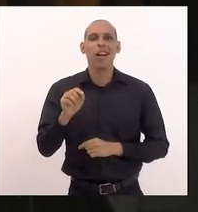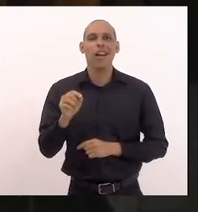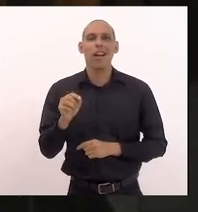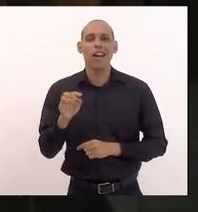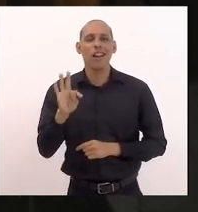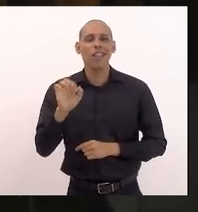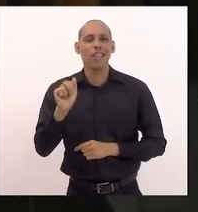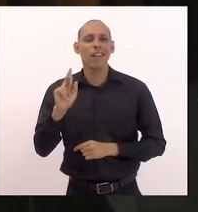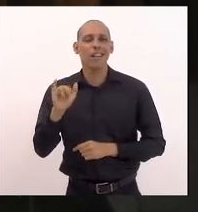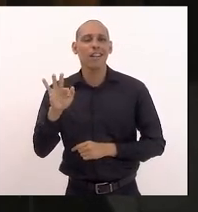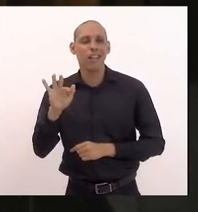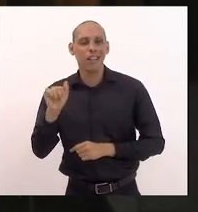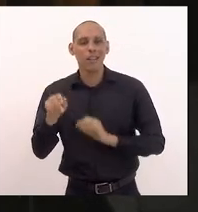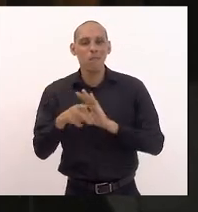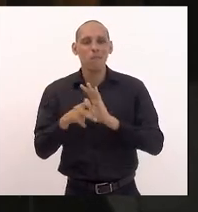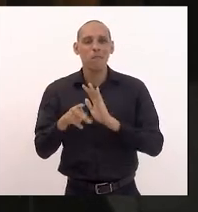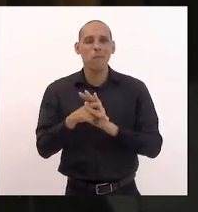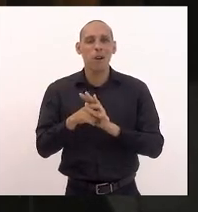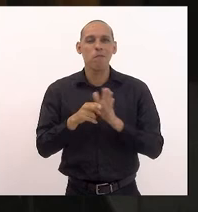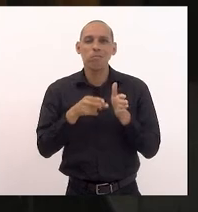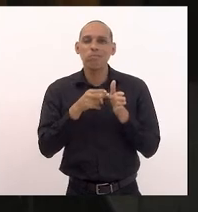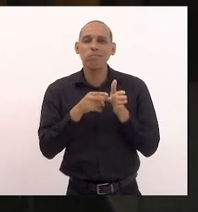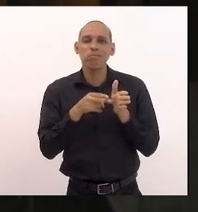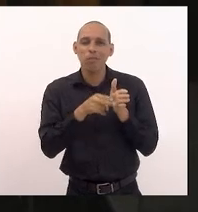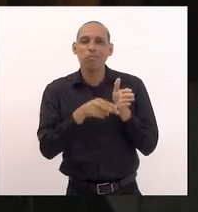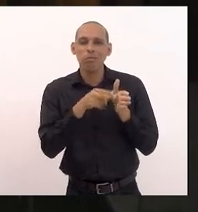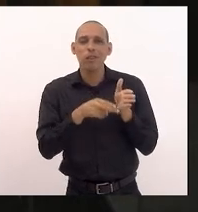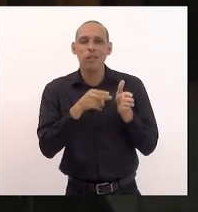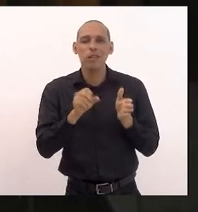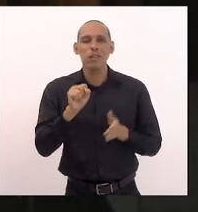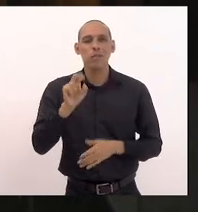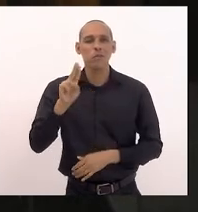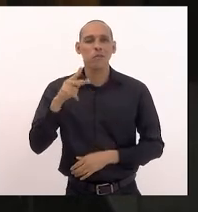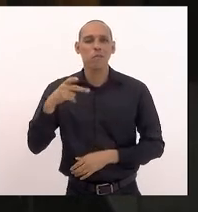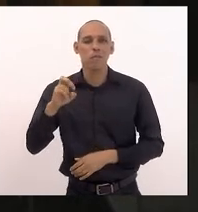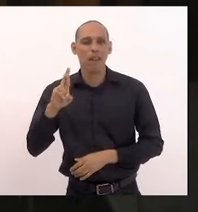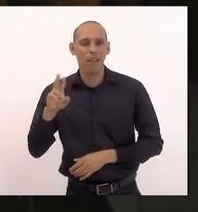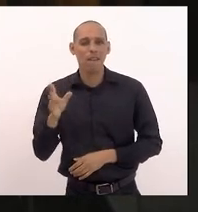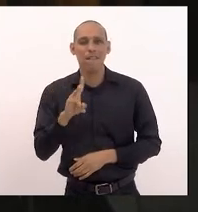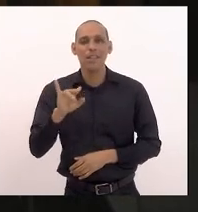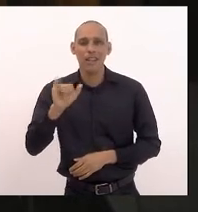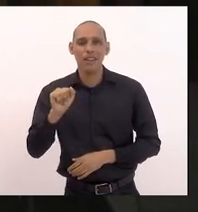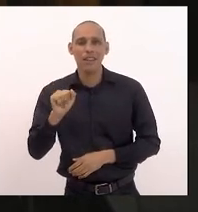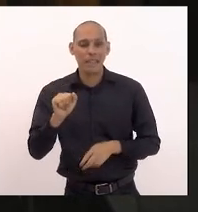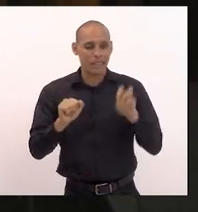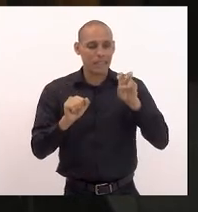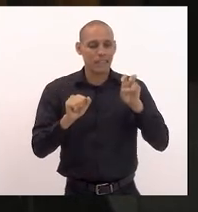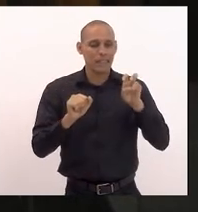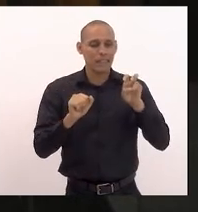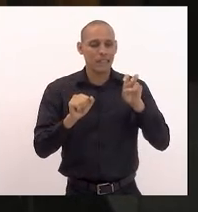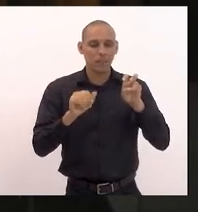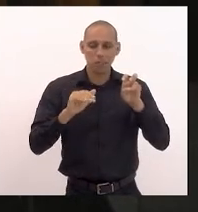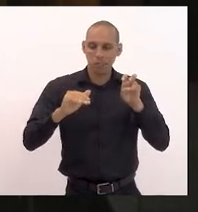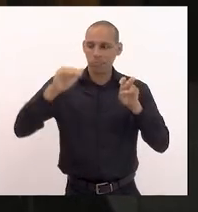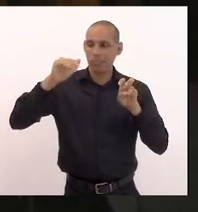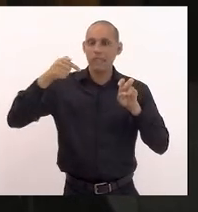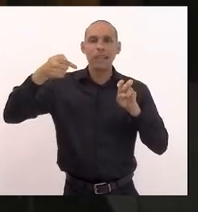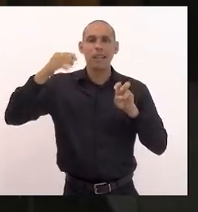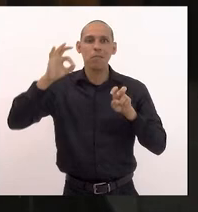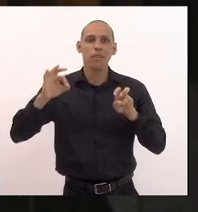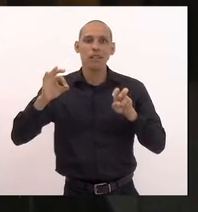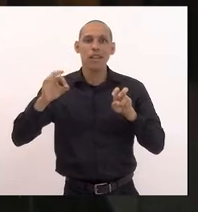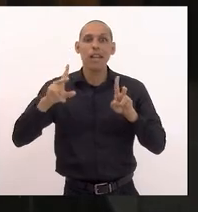da supervia estava para subir de 5 para 7 5 para 7 é 40